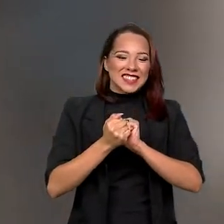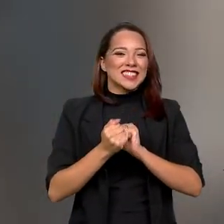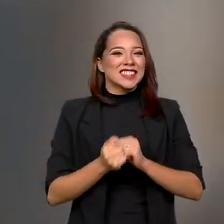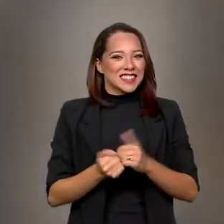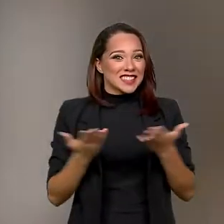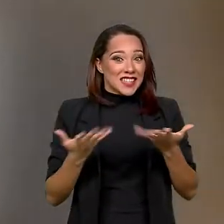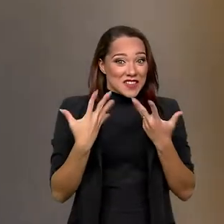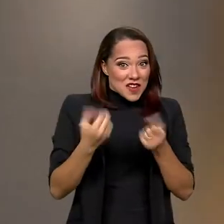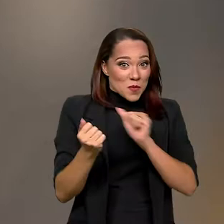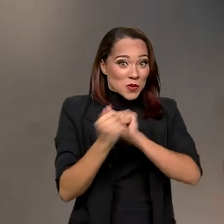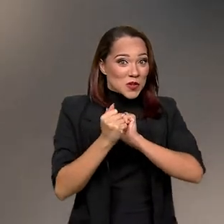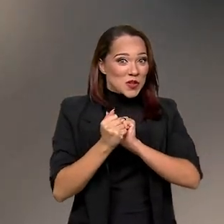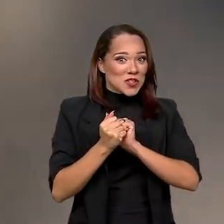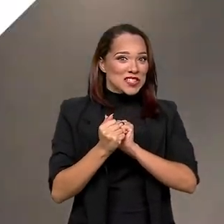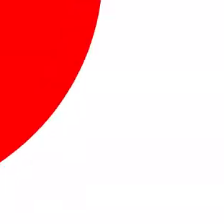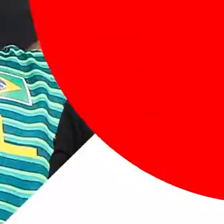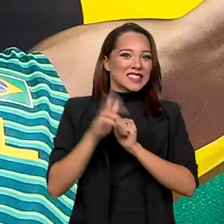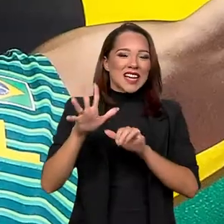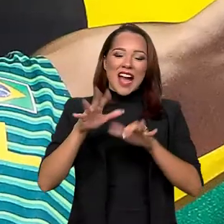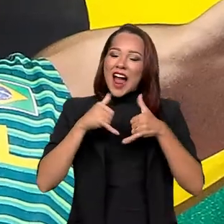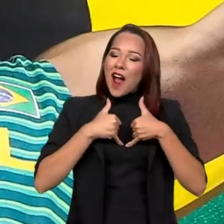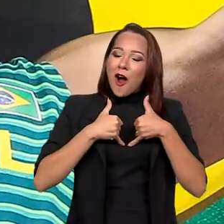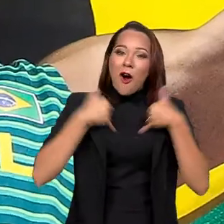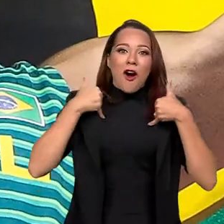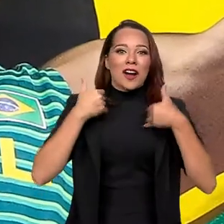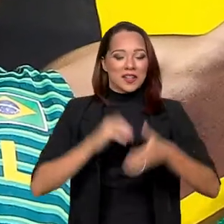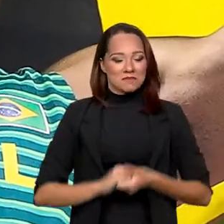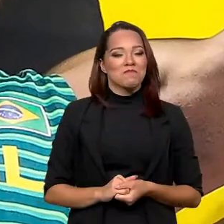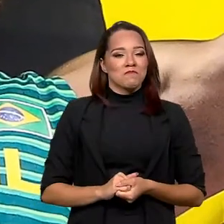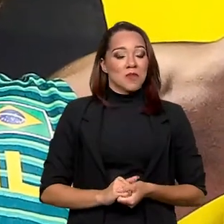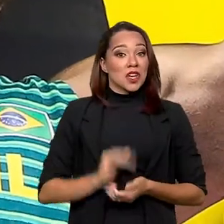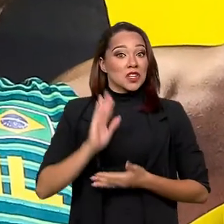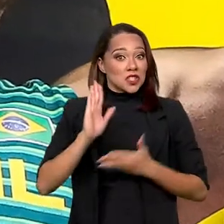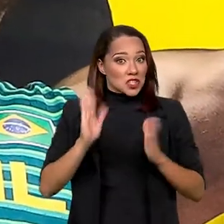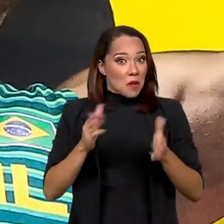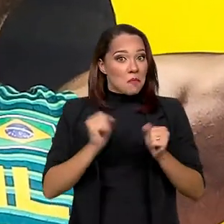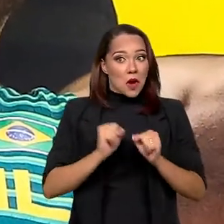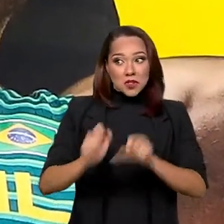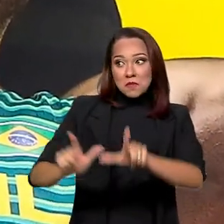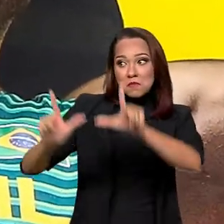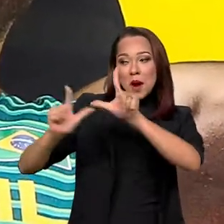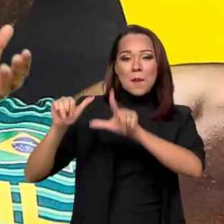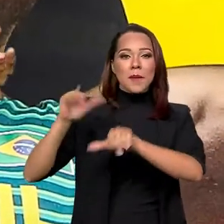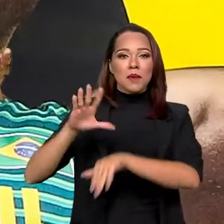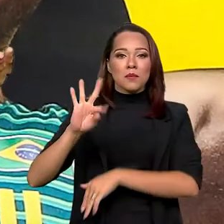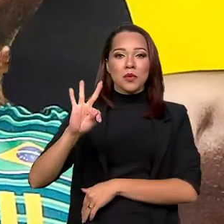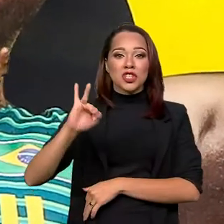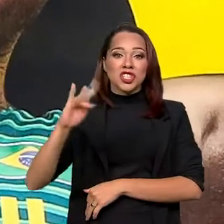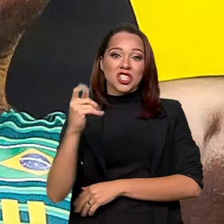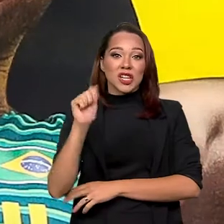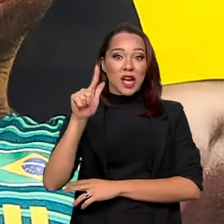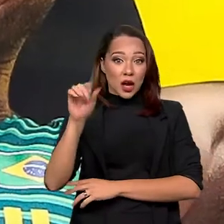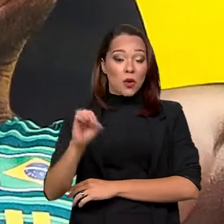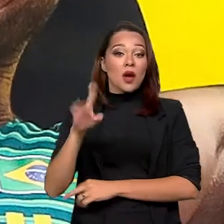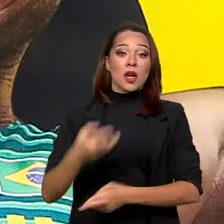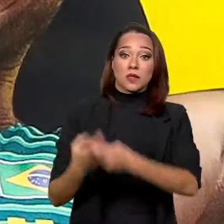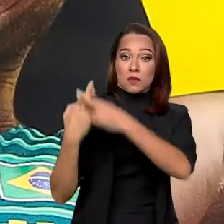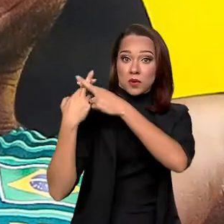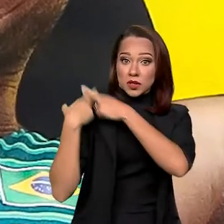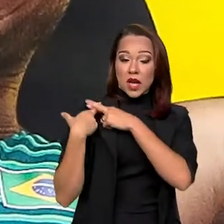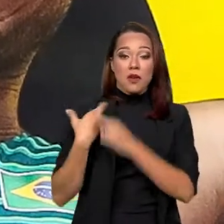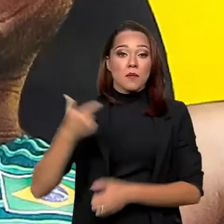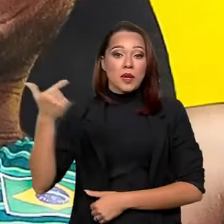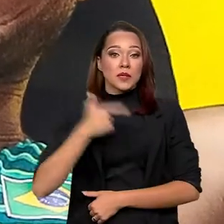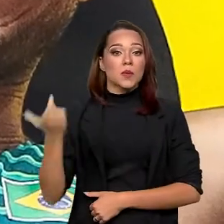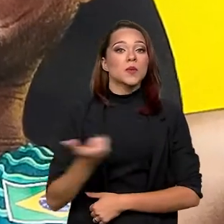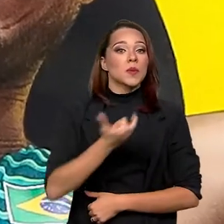junto. É uma honra. E já pode achar espaço nessa parede aí pro Tiago Brás, o responsável pela segunda medalha